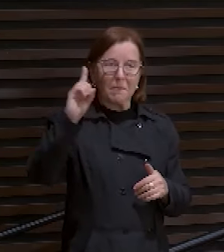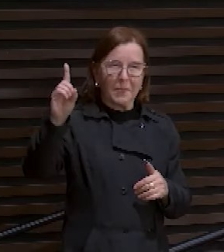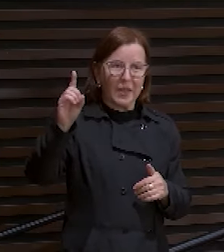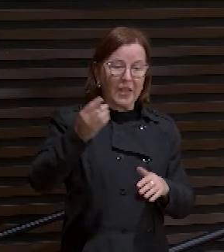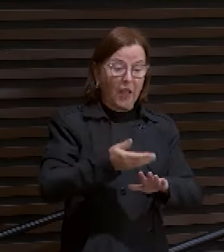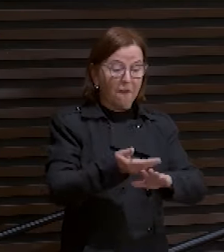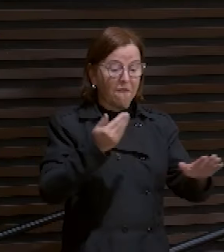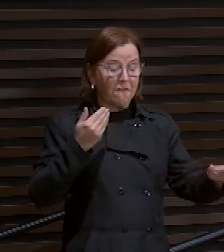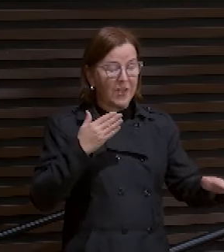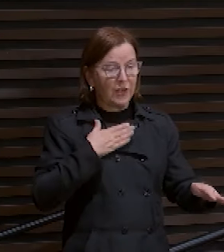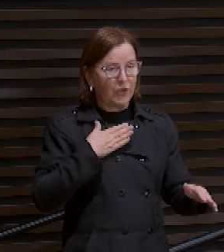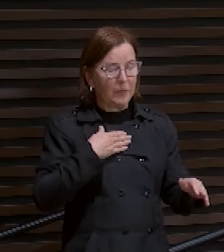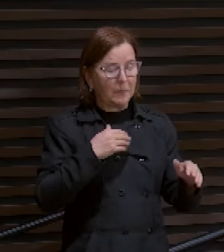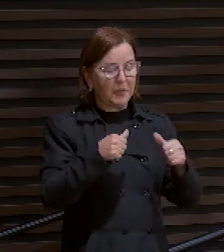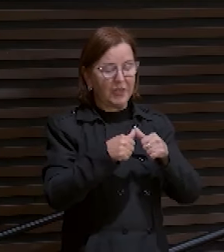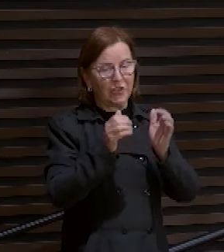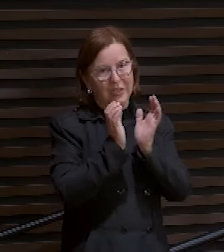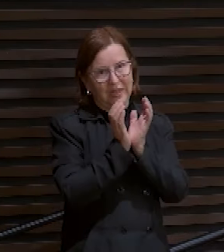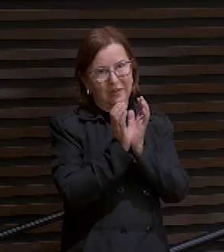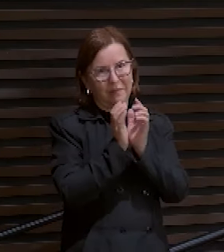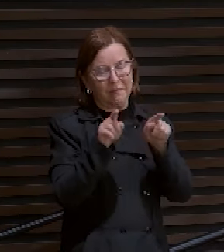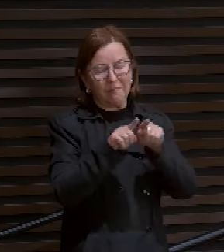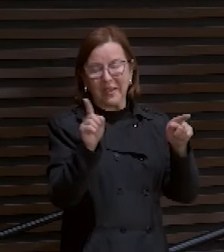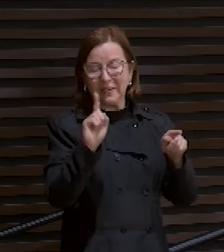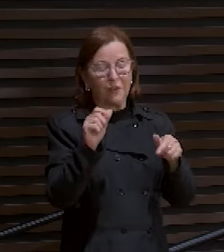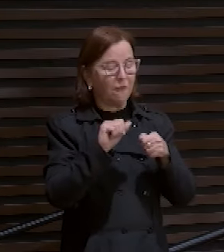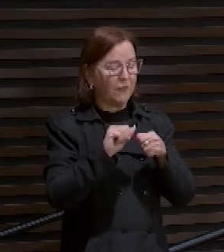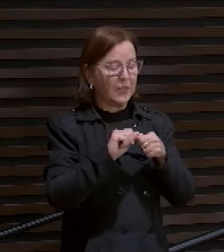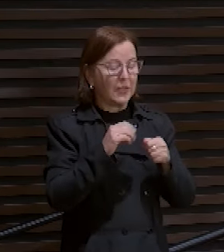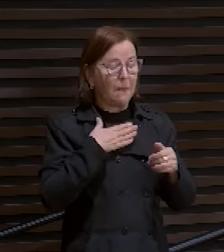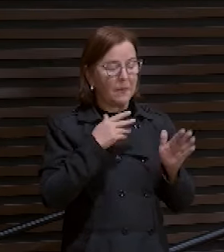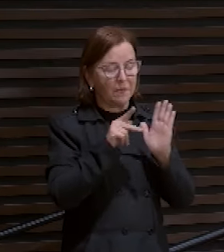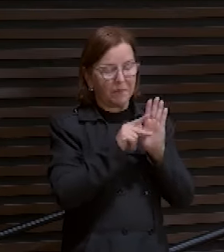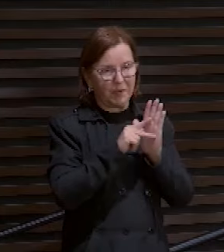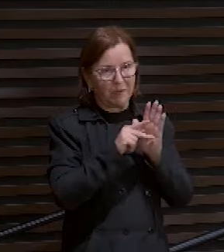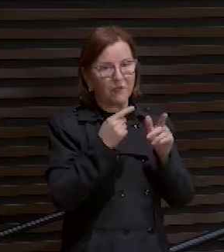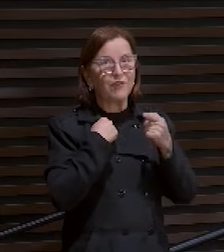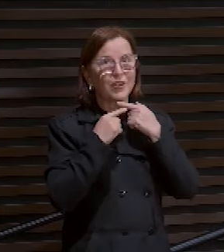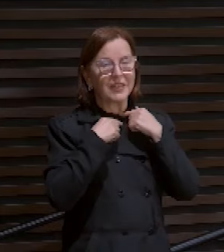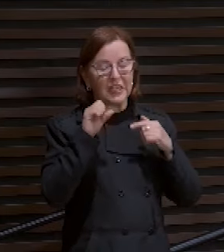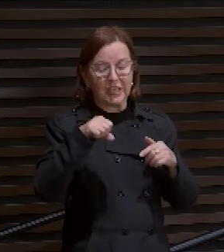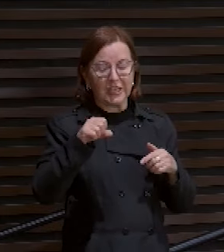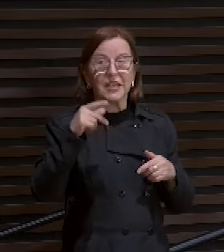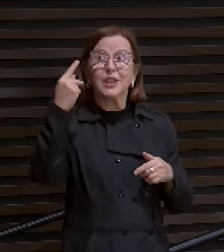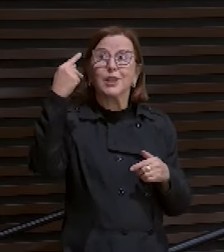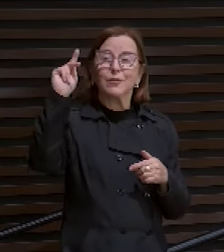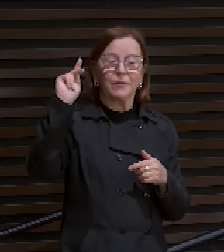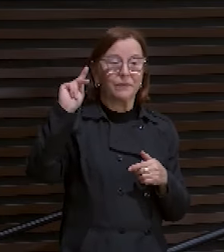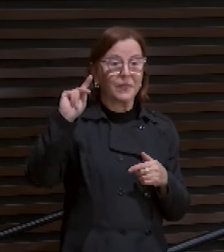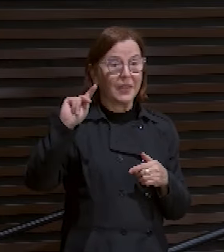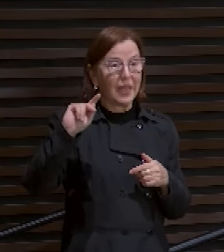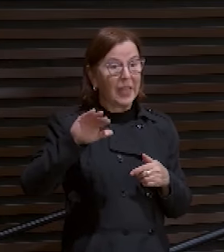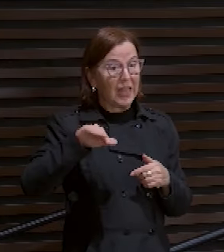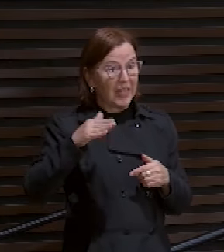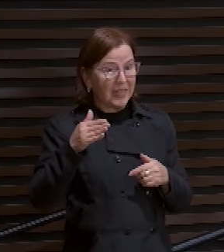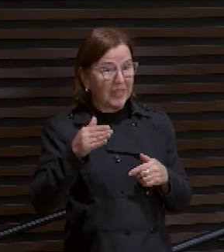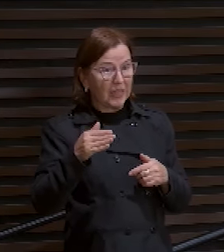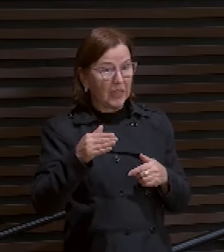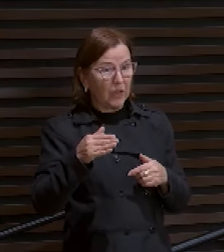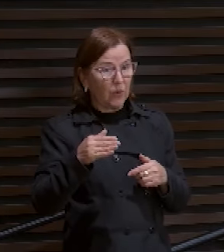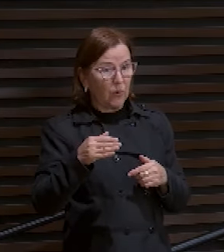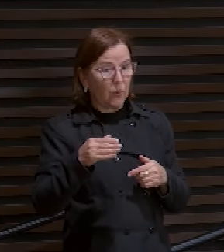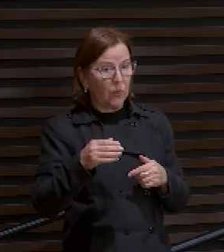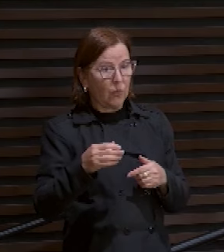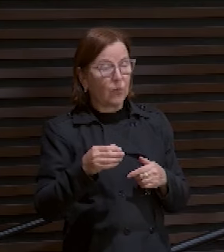Contudo, não se faça a minha vontade, sim a tua. Então, lhe apareceu um anjo do céu que o confortava. Eu fico